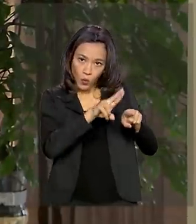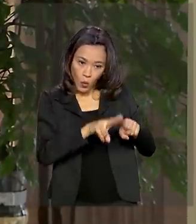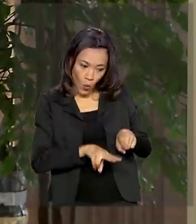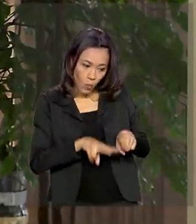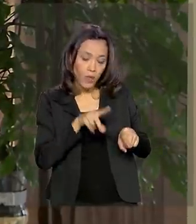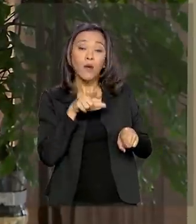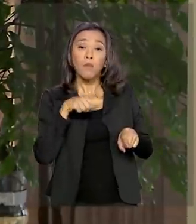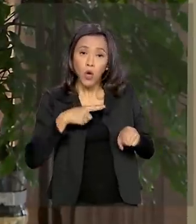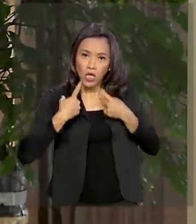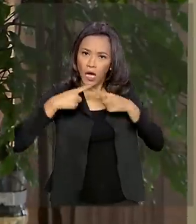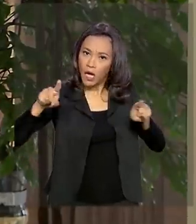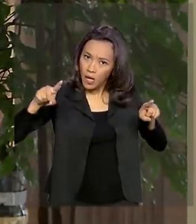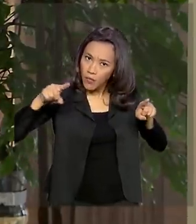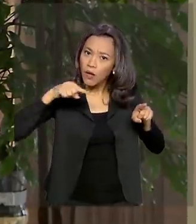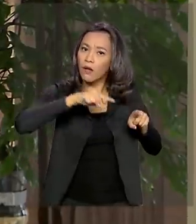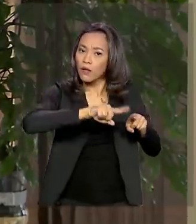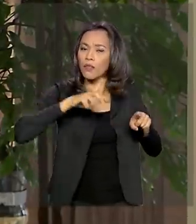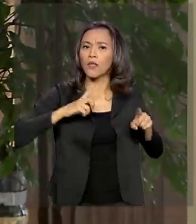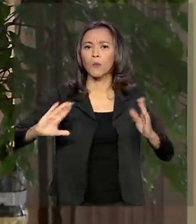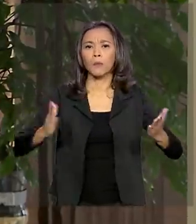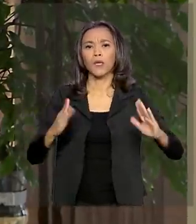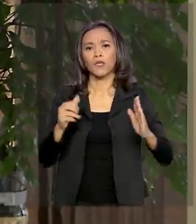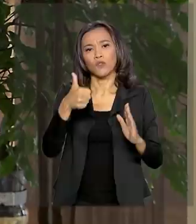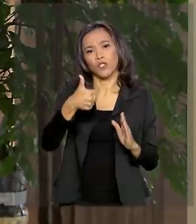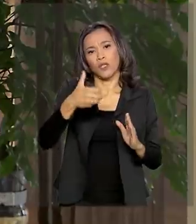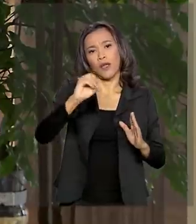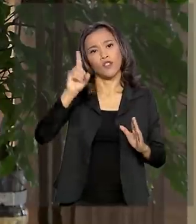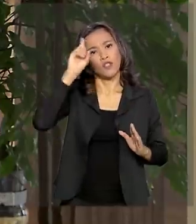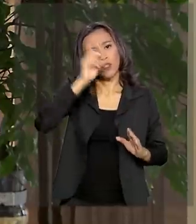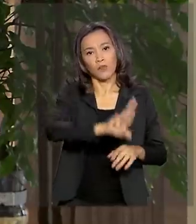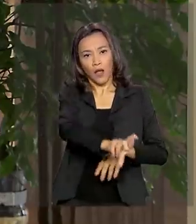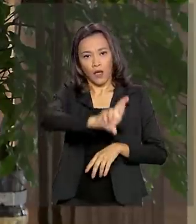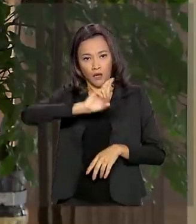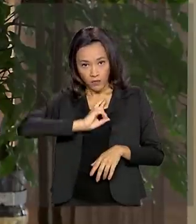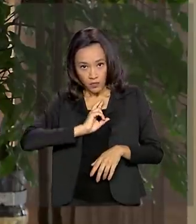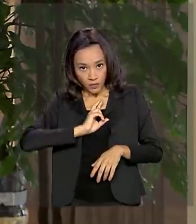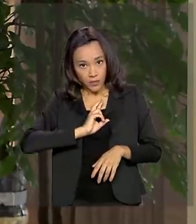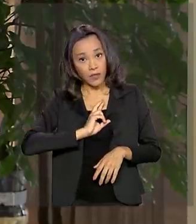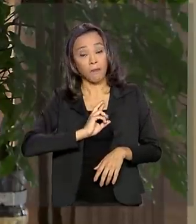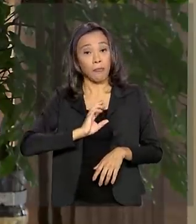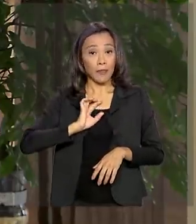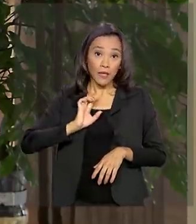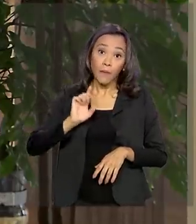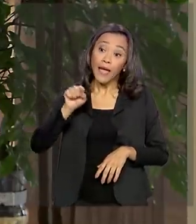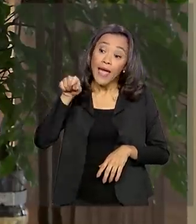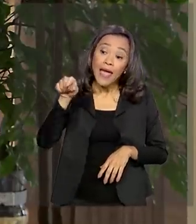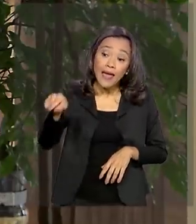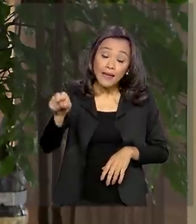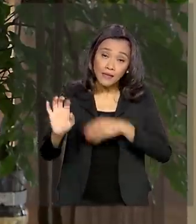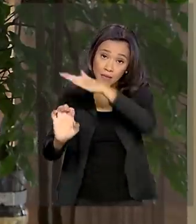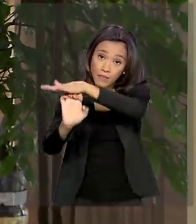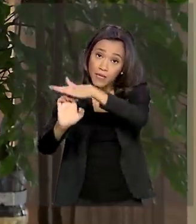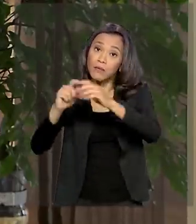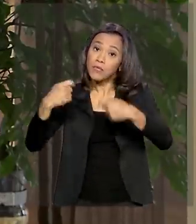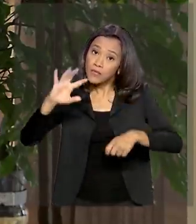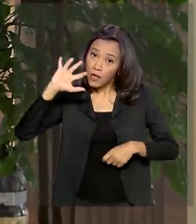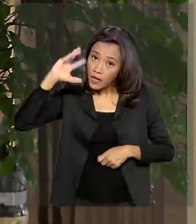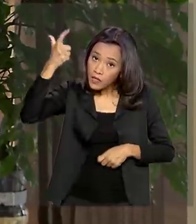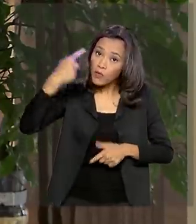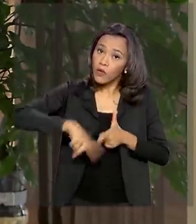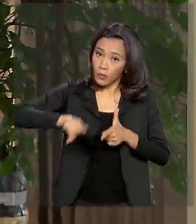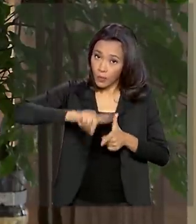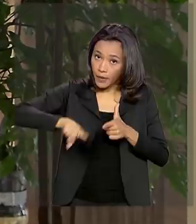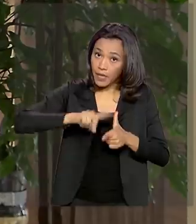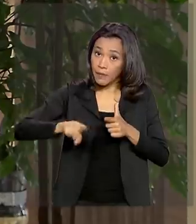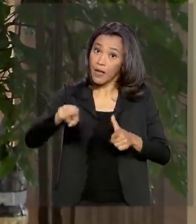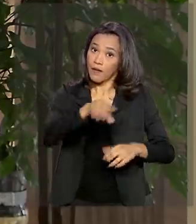reclamação. Há um prazo de 10 dias para o retorno, ou seja, essa empresa tem que dar uma solução para o consumidor no prazo de 10